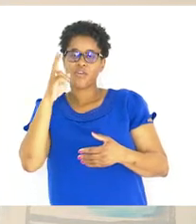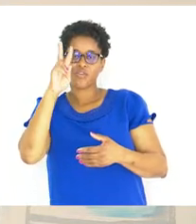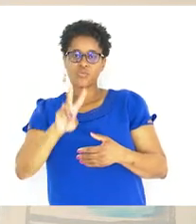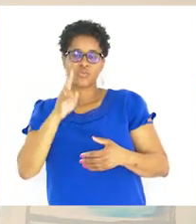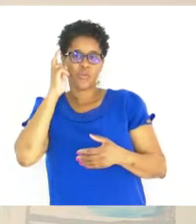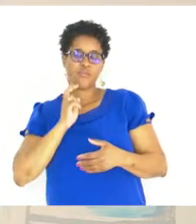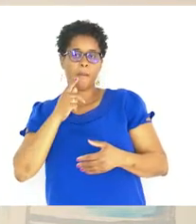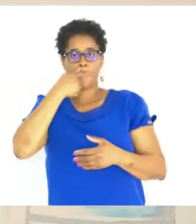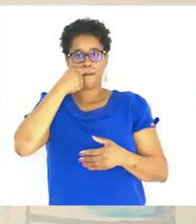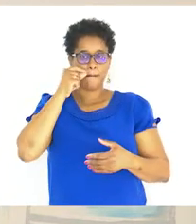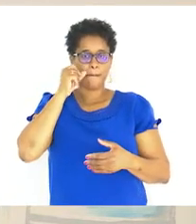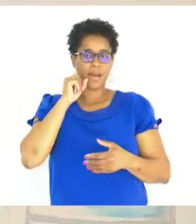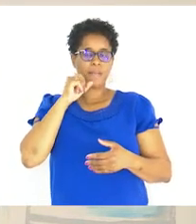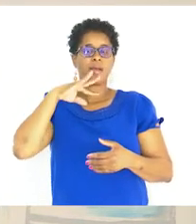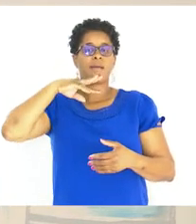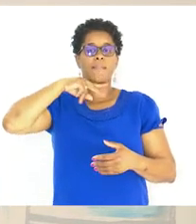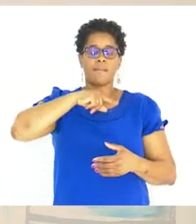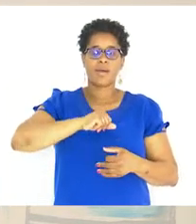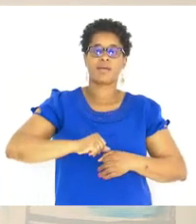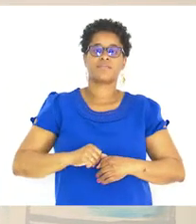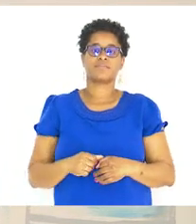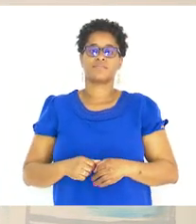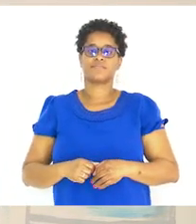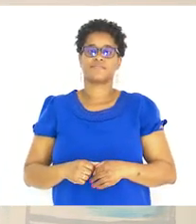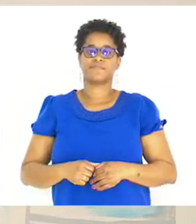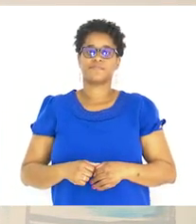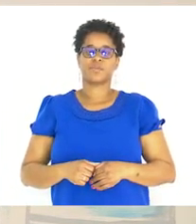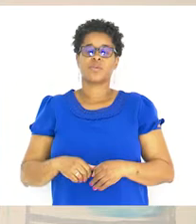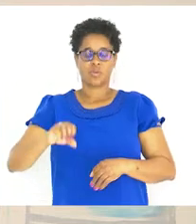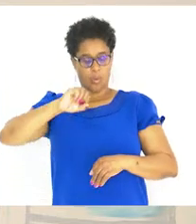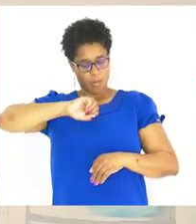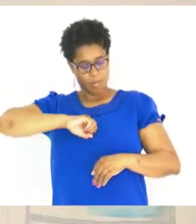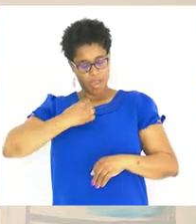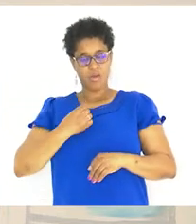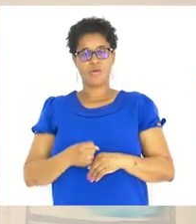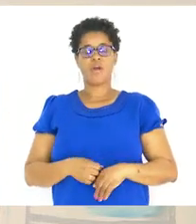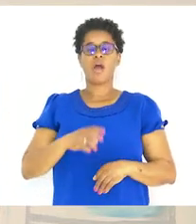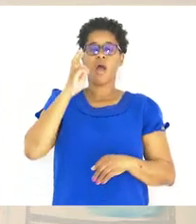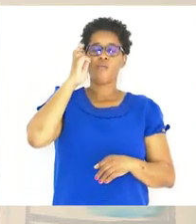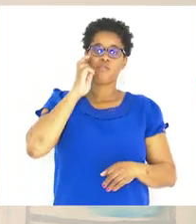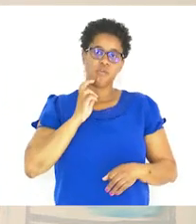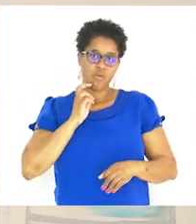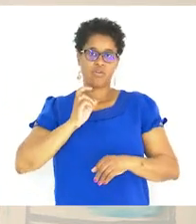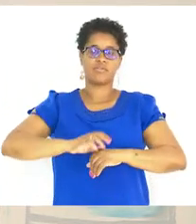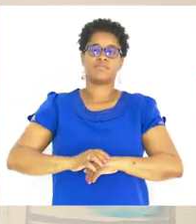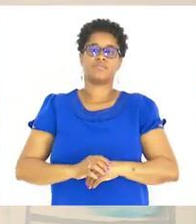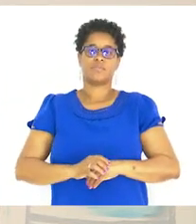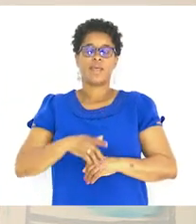papá E a mamá Do meu avô